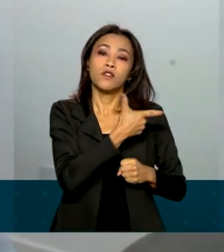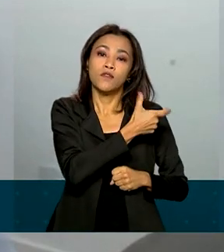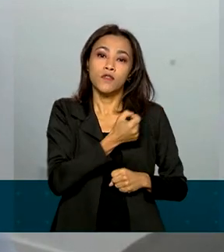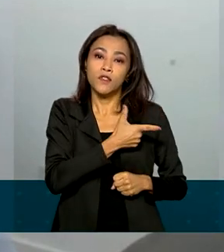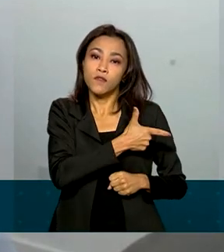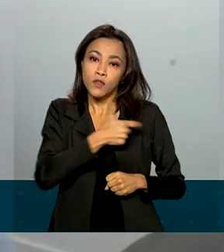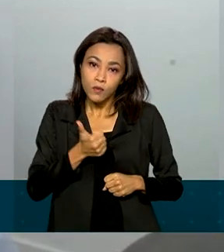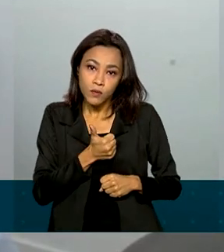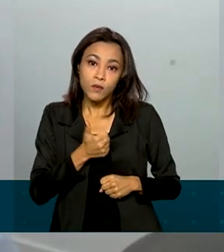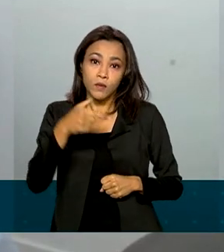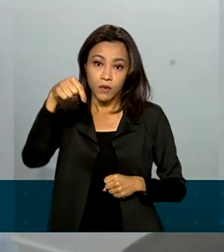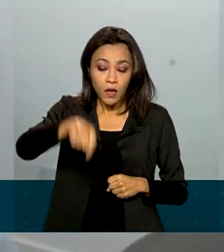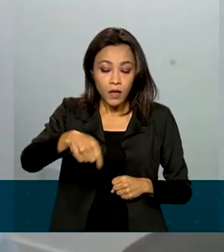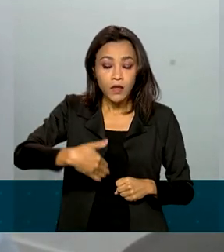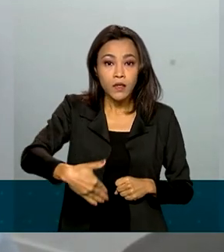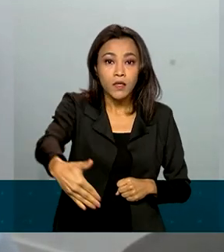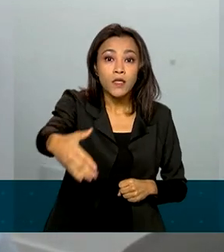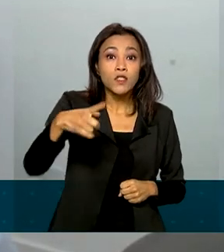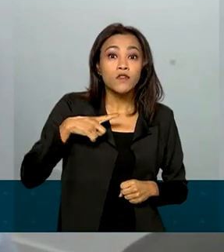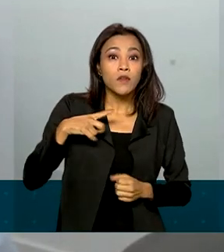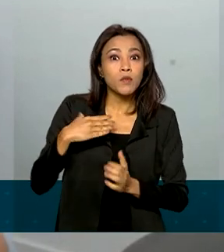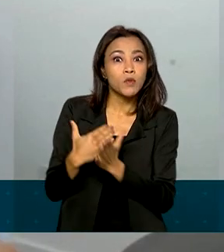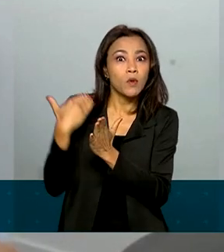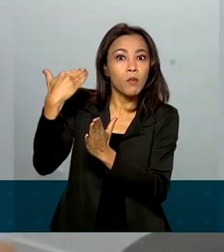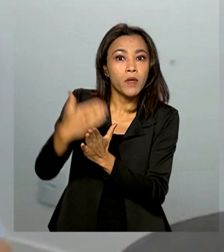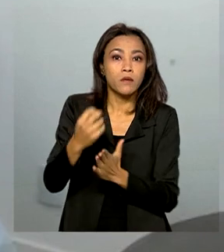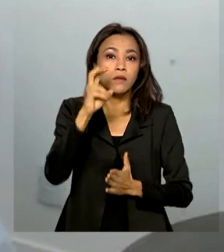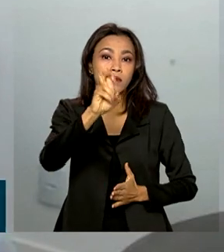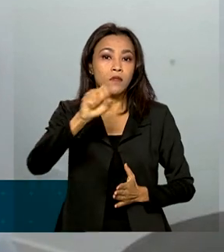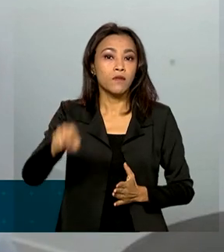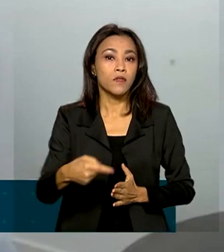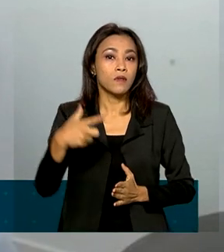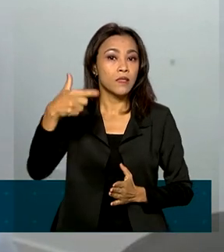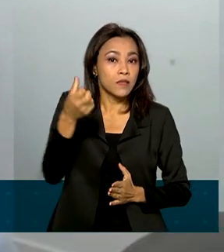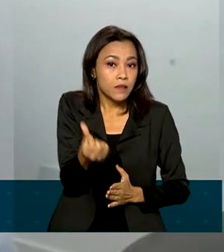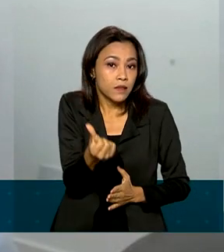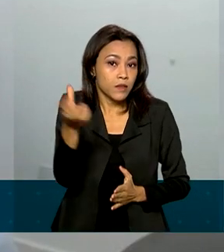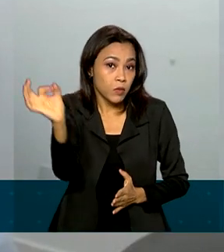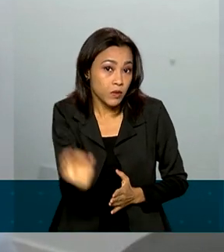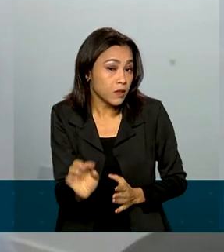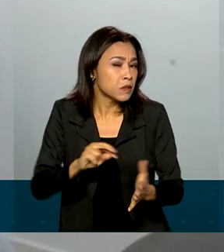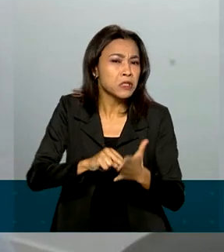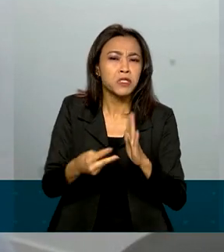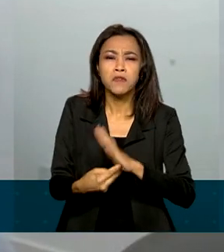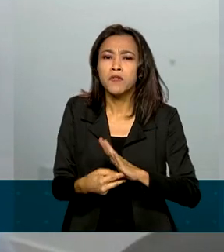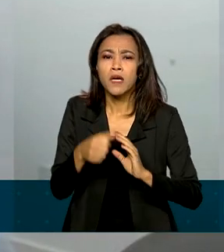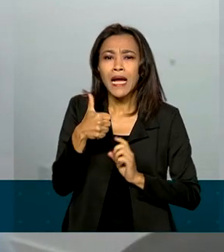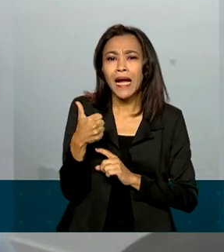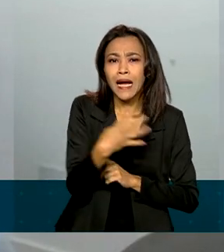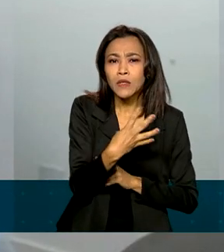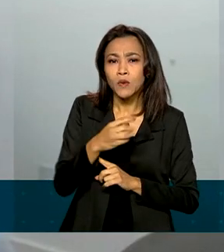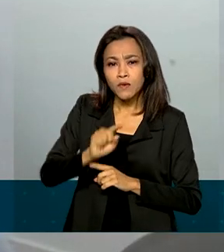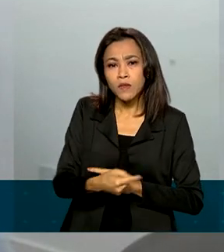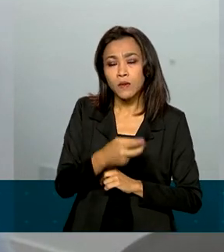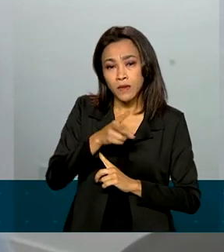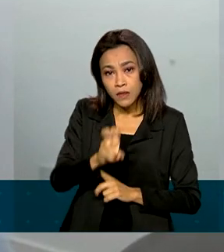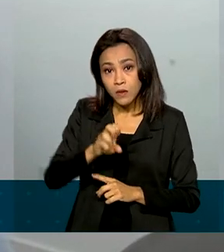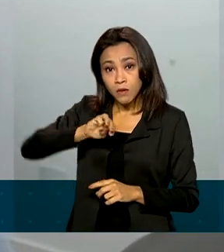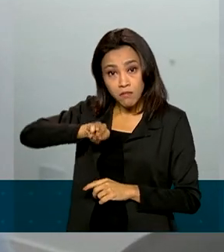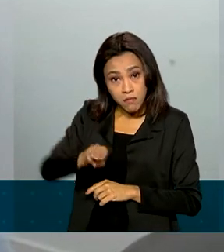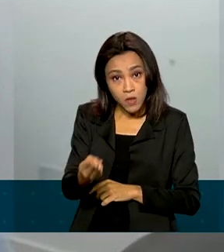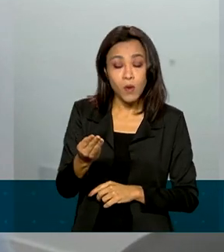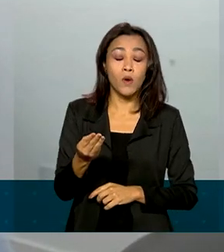tivemos um crescimento de 5,6%. Ou seja,,5 milhões de